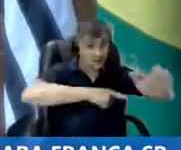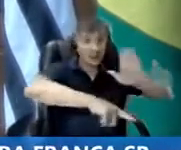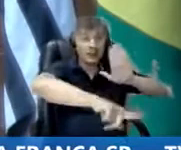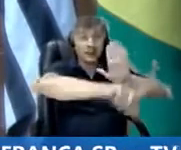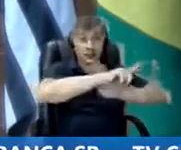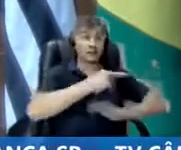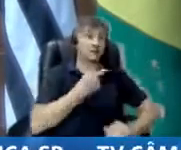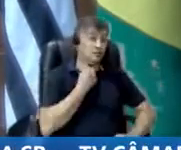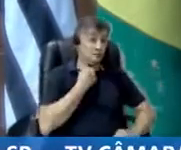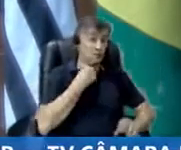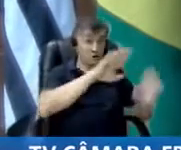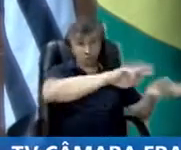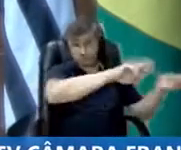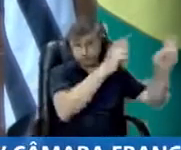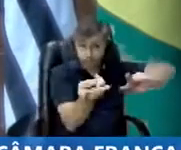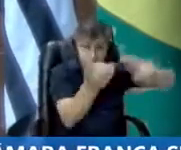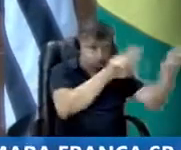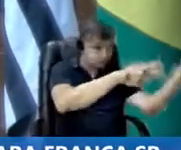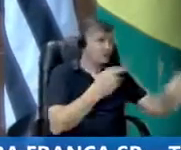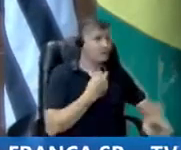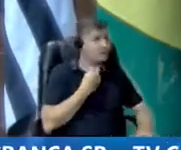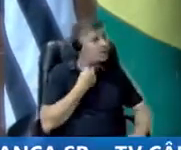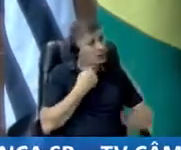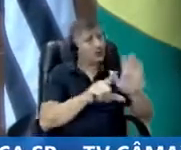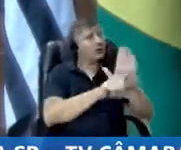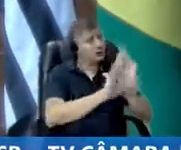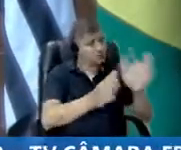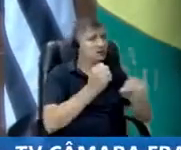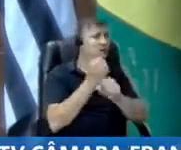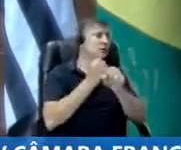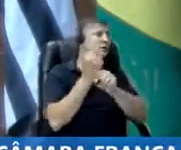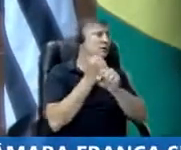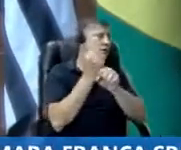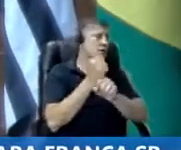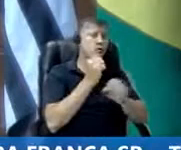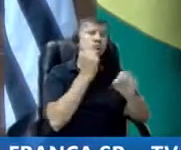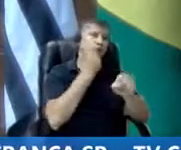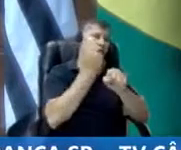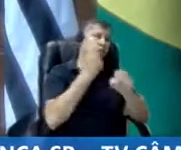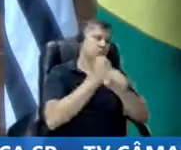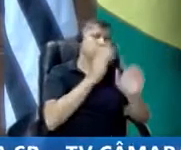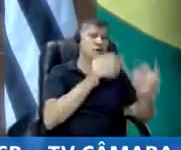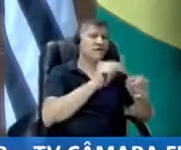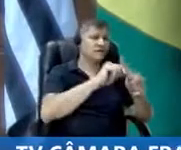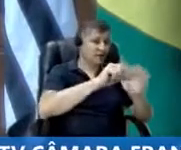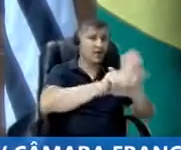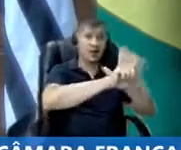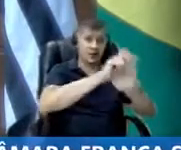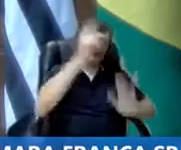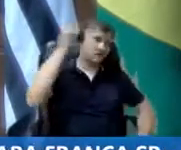túmbulos, é muito complicado, porque faz muitos anos que foi construído, e foi feita essa lei na época que